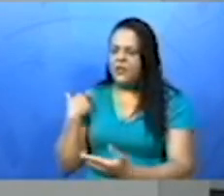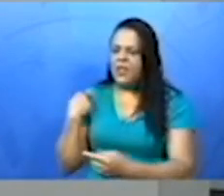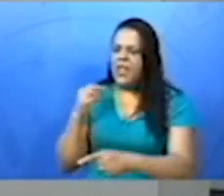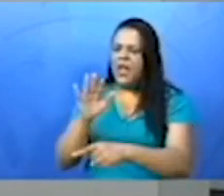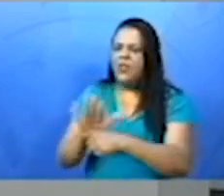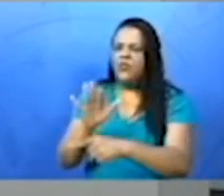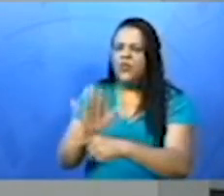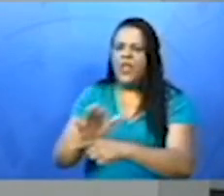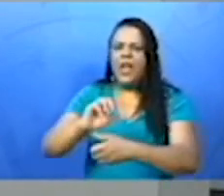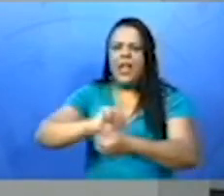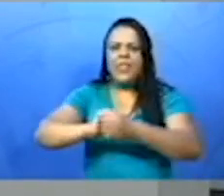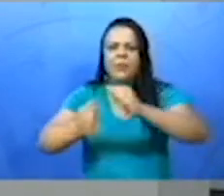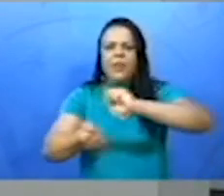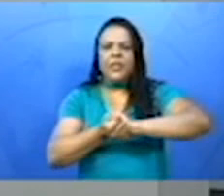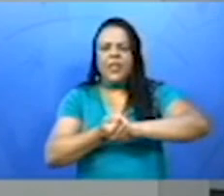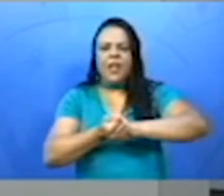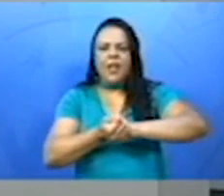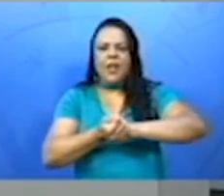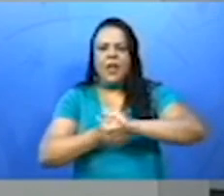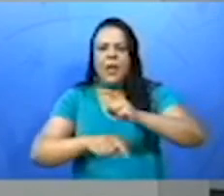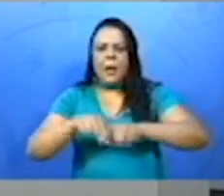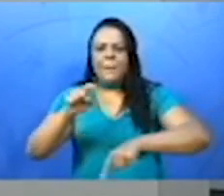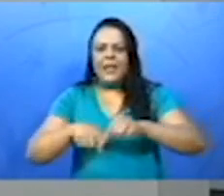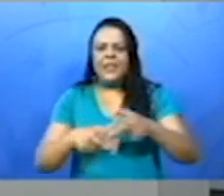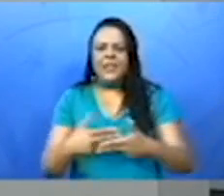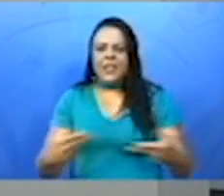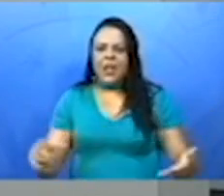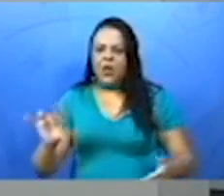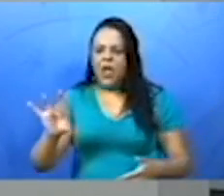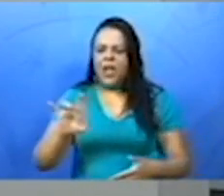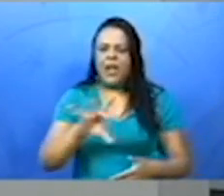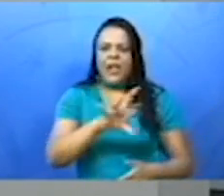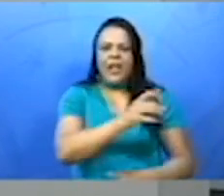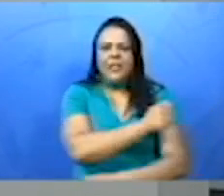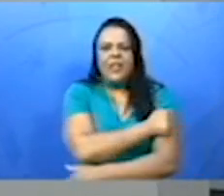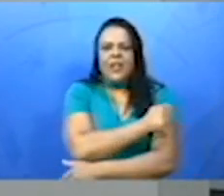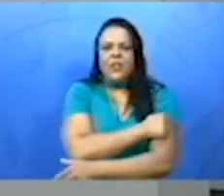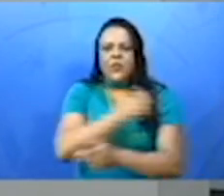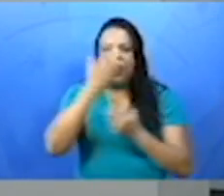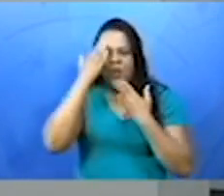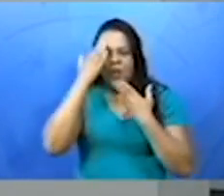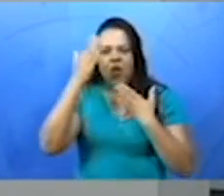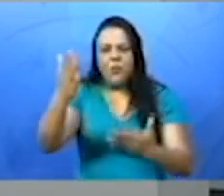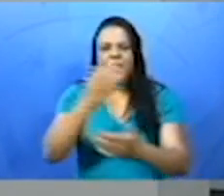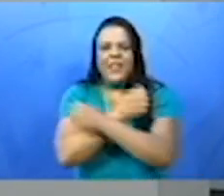necessárias a cada aluno. Muito obrigado. Um abraço. Até a próxima aula. Tchau.